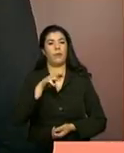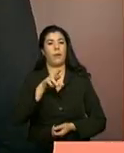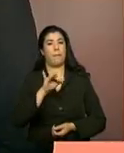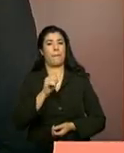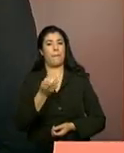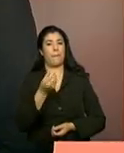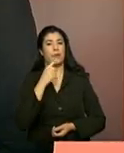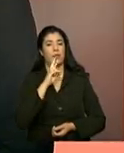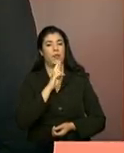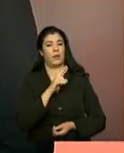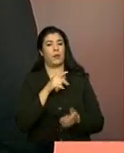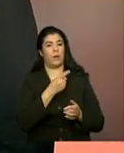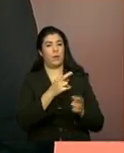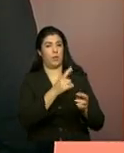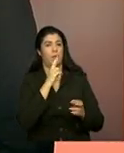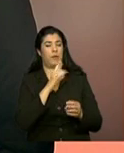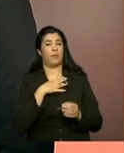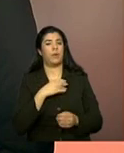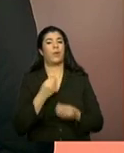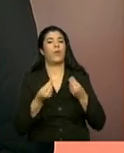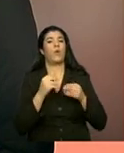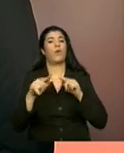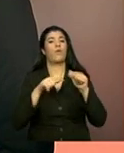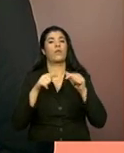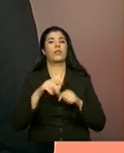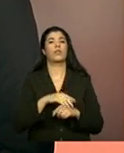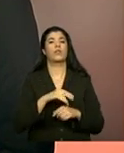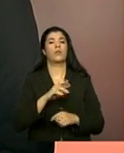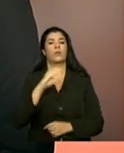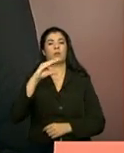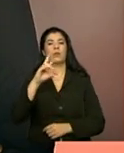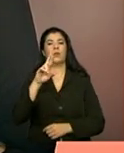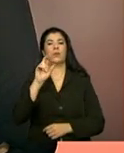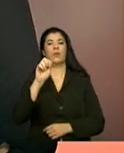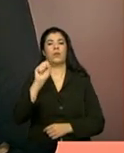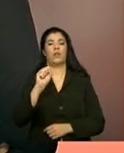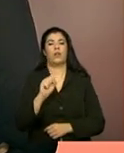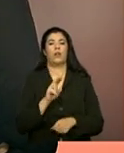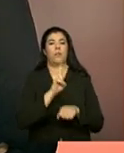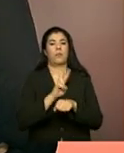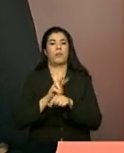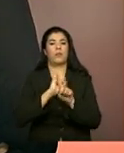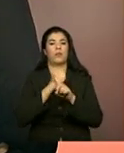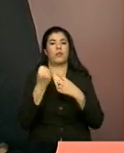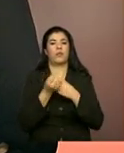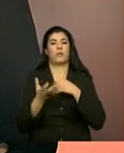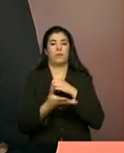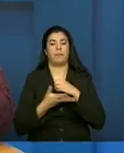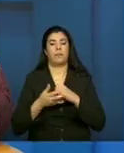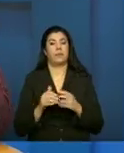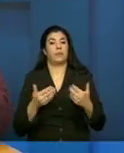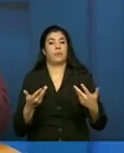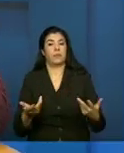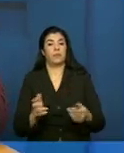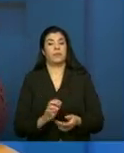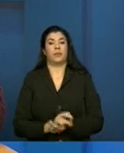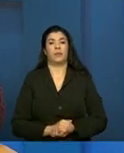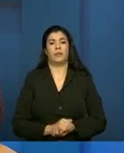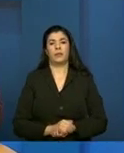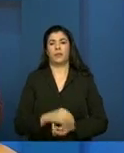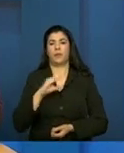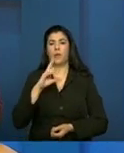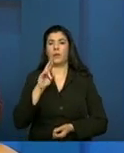falasse um pouco sobre o papel do CRAS na gestão da proteção social básica. Então, o CRAS,